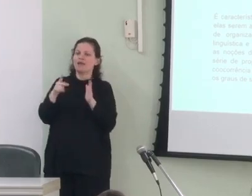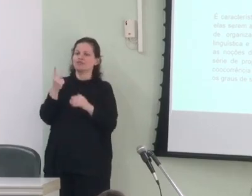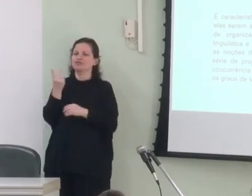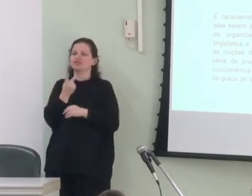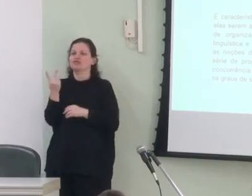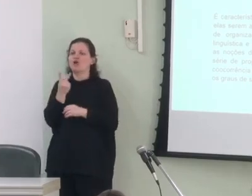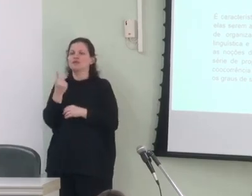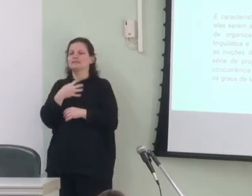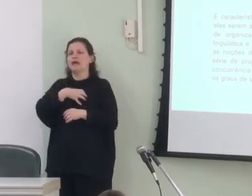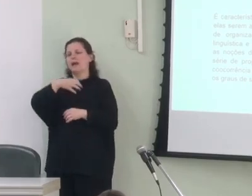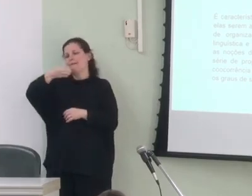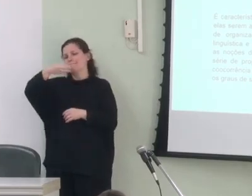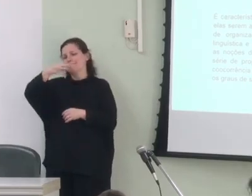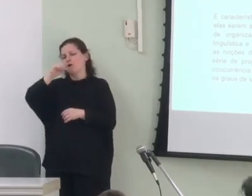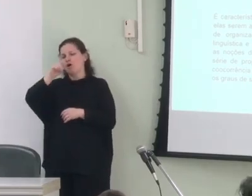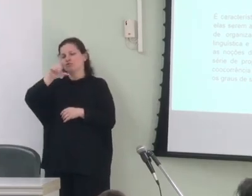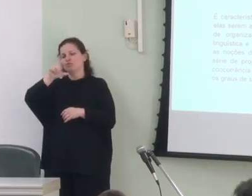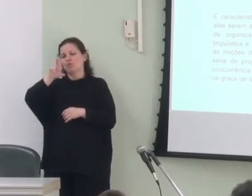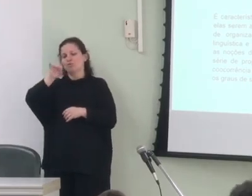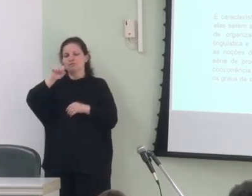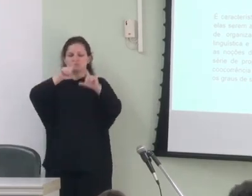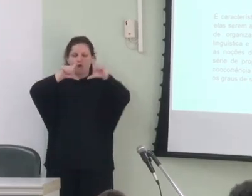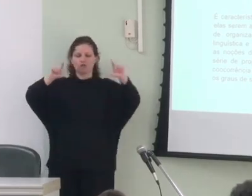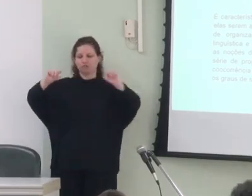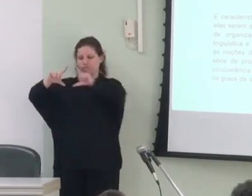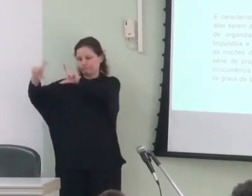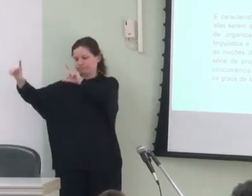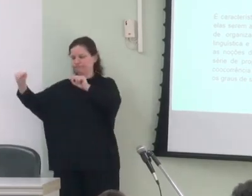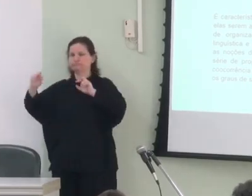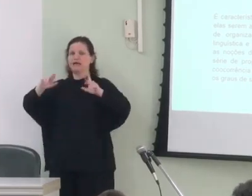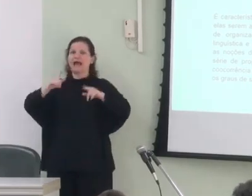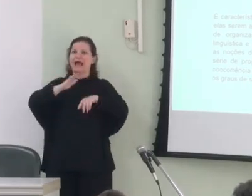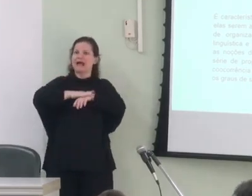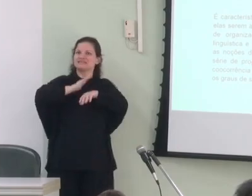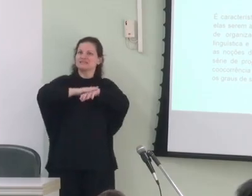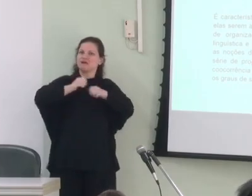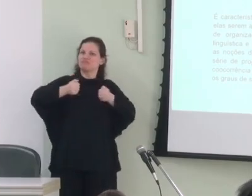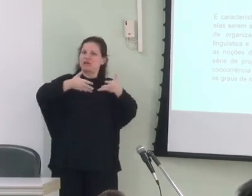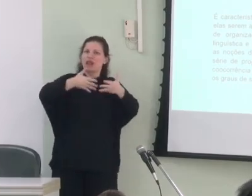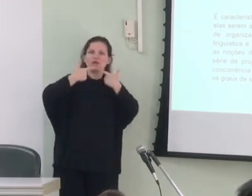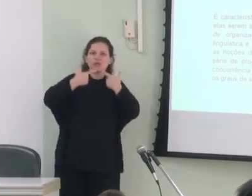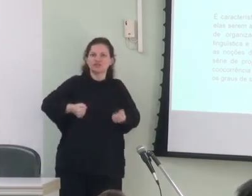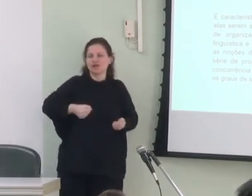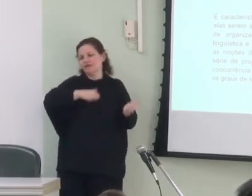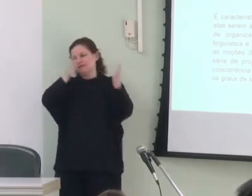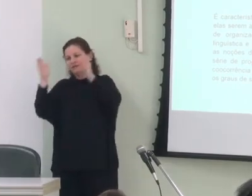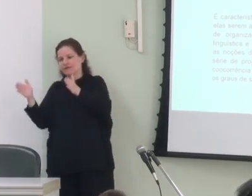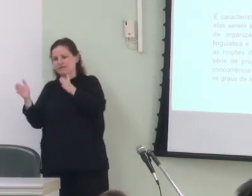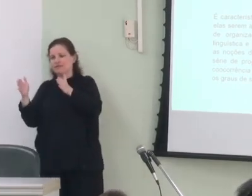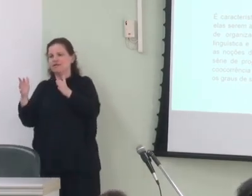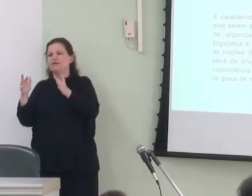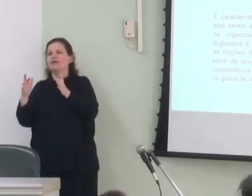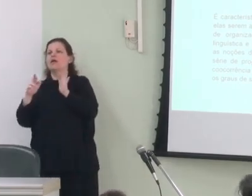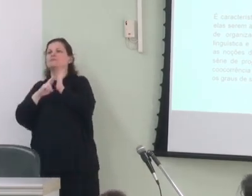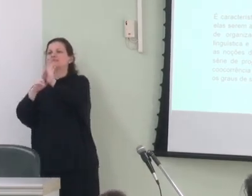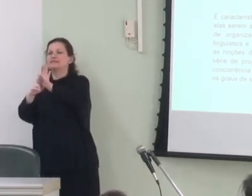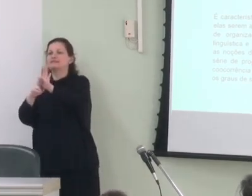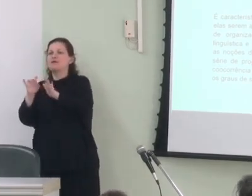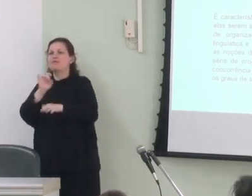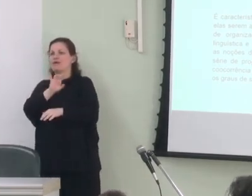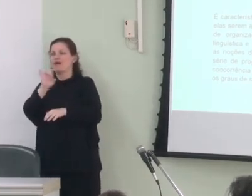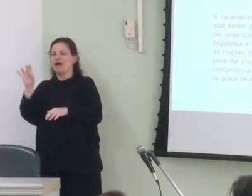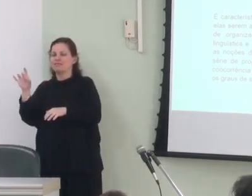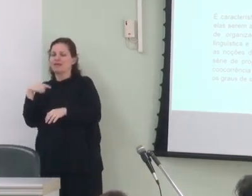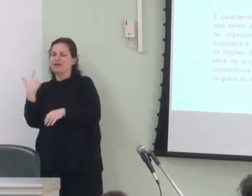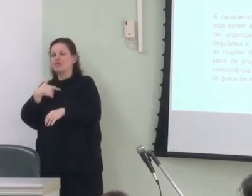módulos diferentes o primeiro módulo relativo a ação linguística e o segundo a designação em cada módulo